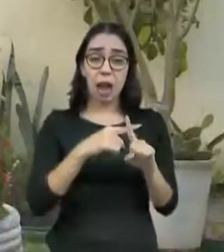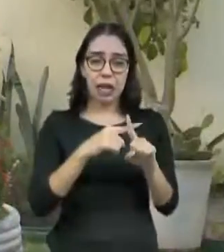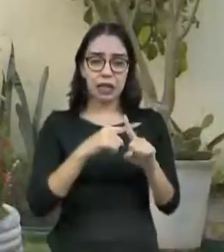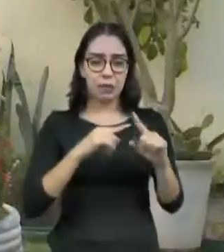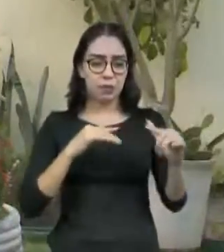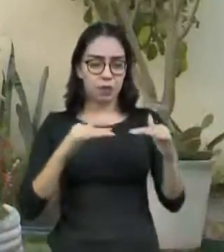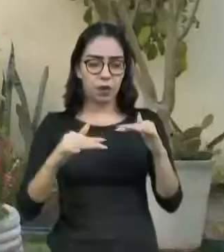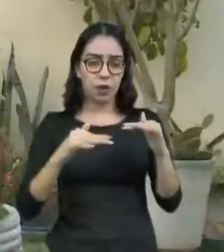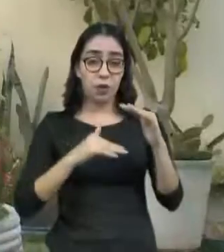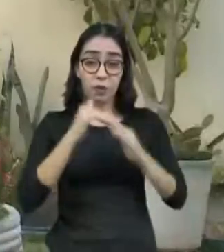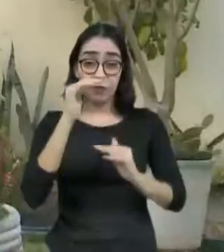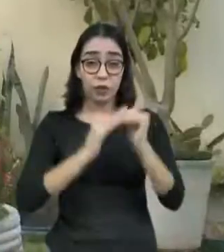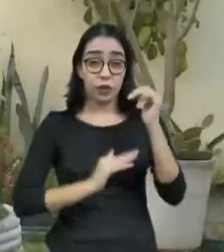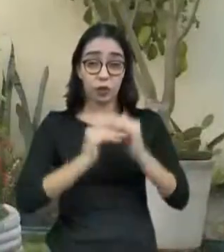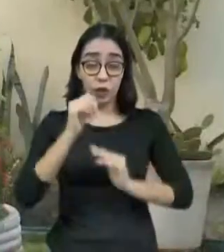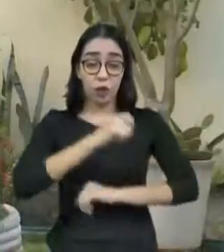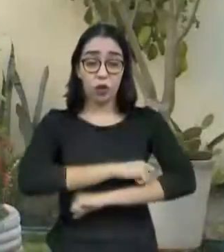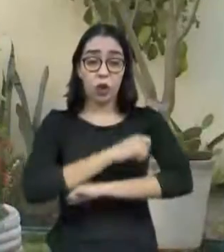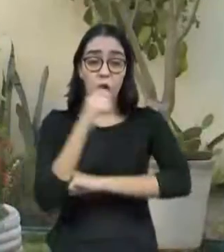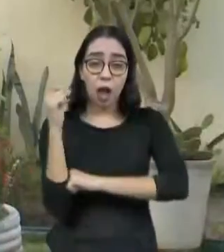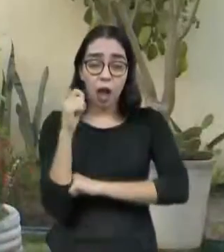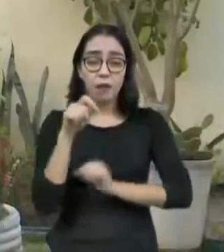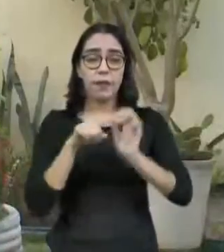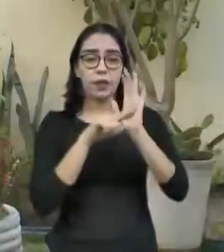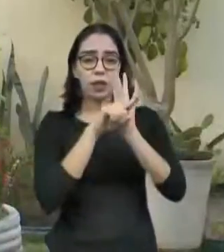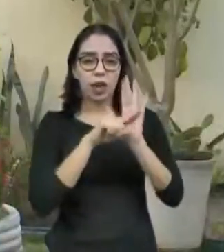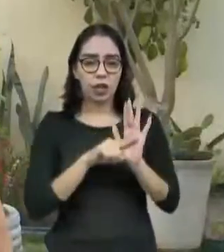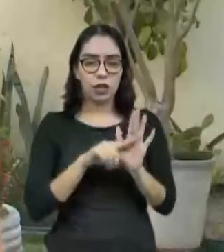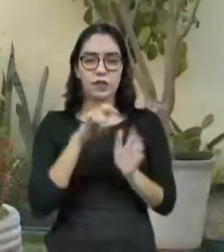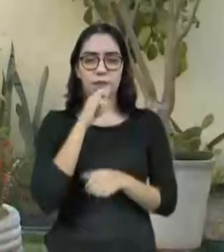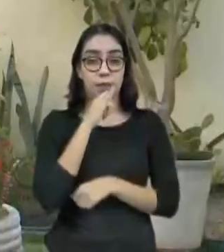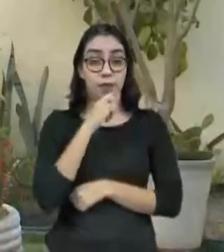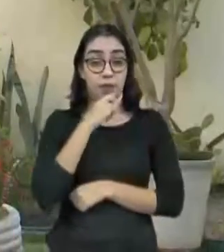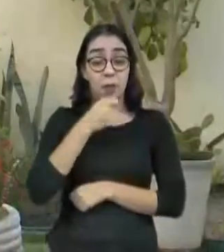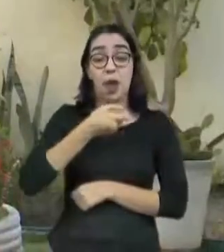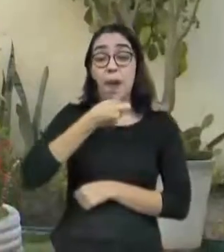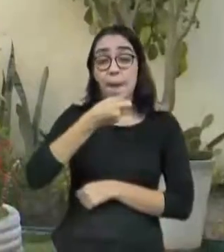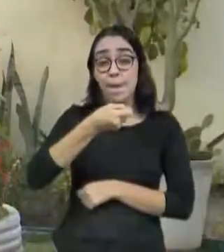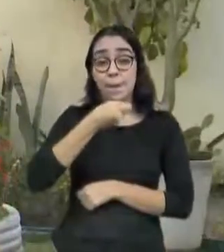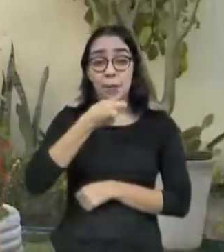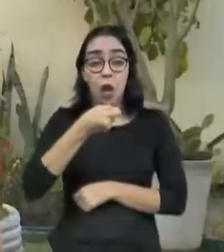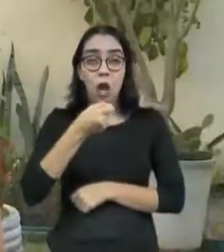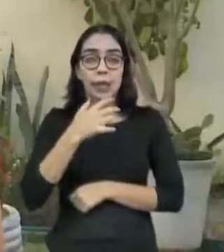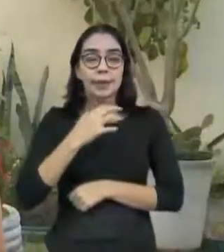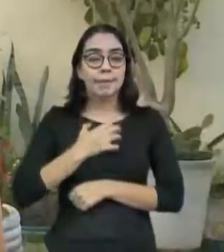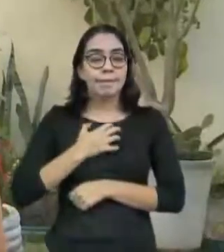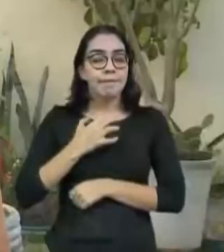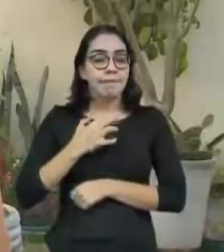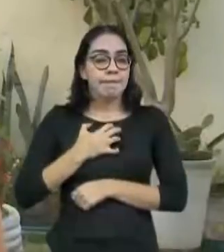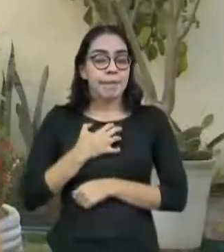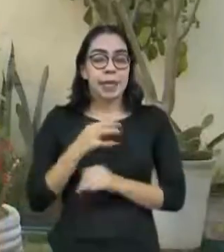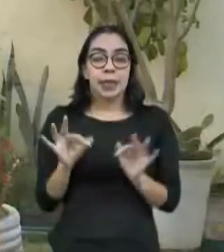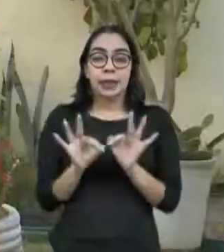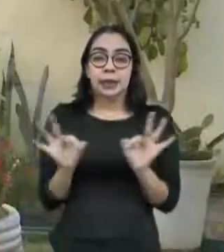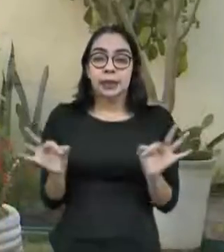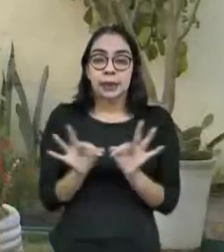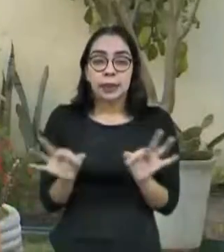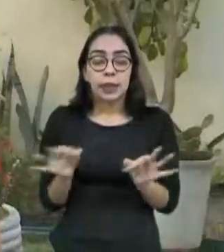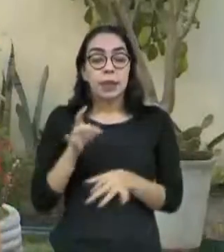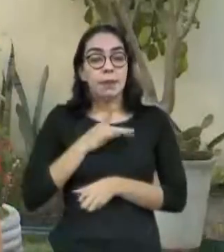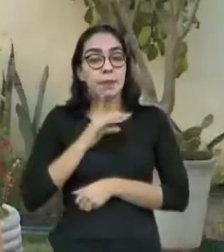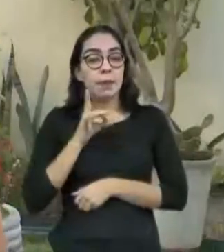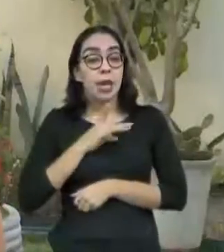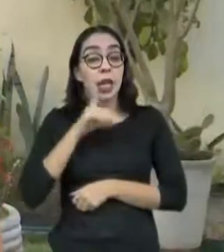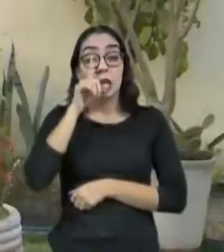jornalista, jornalista investigativo, enfim, repórter, hiper-vulnerabiliza essas mulheres. Então, os riscos